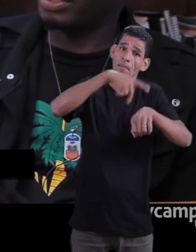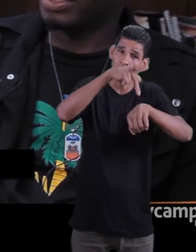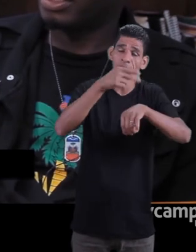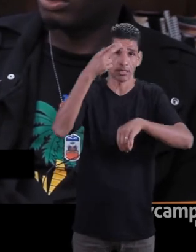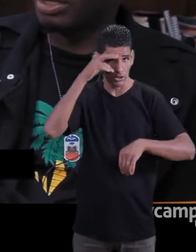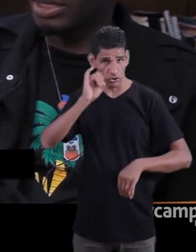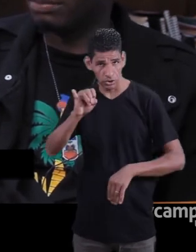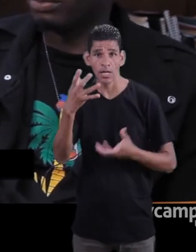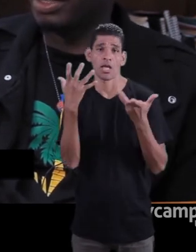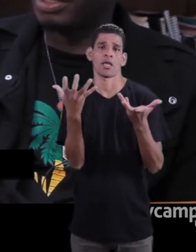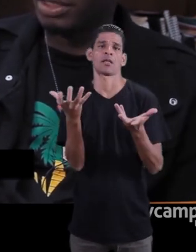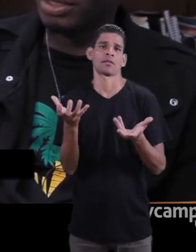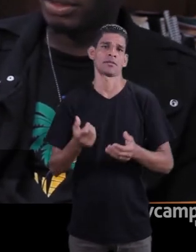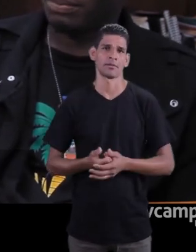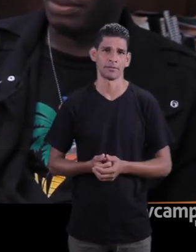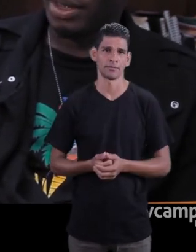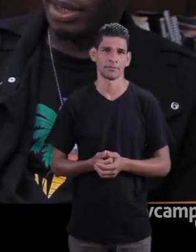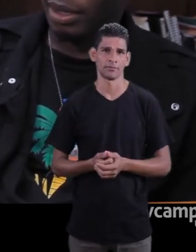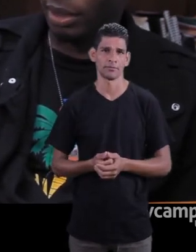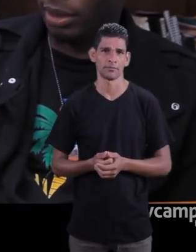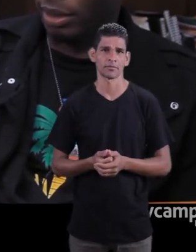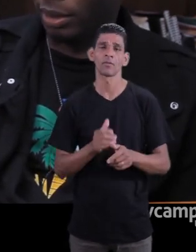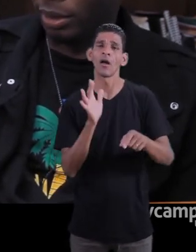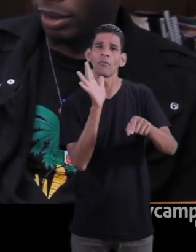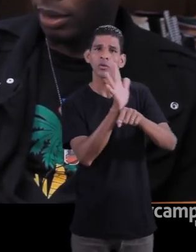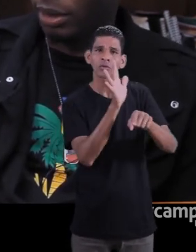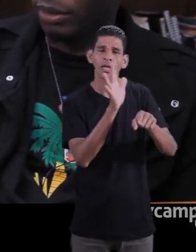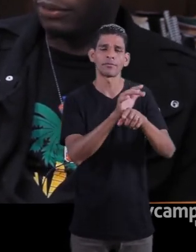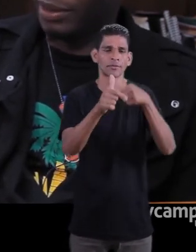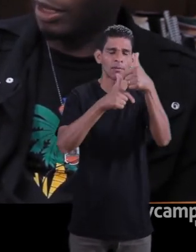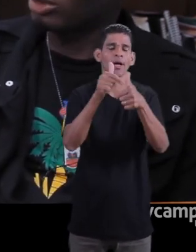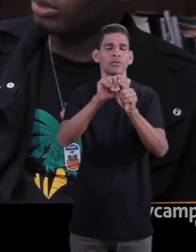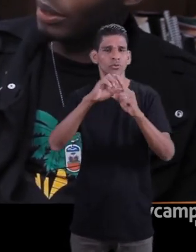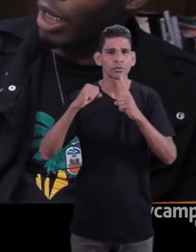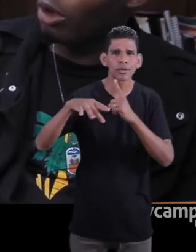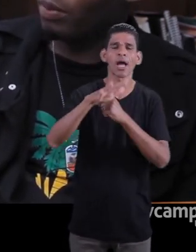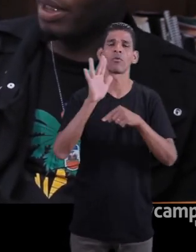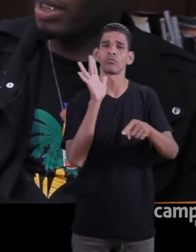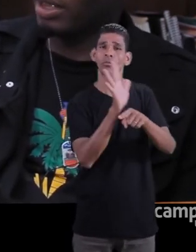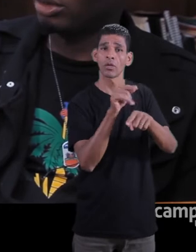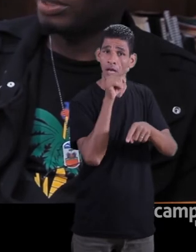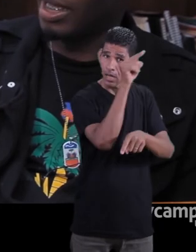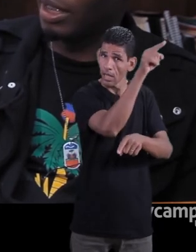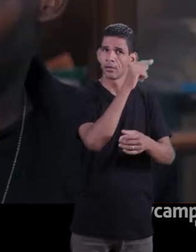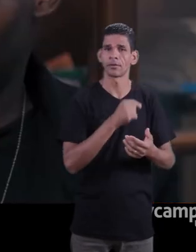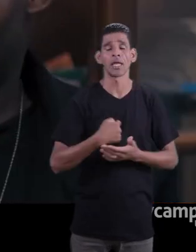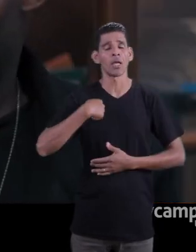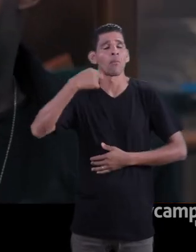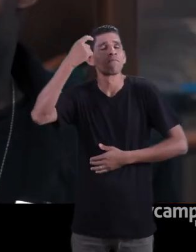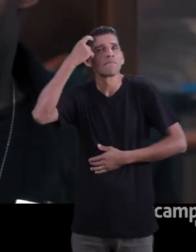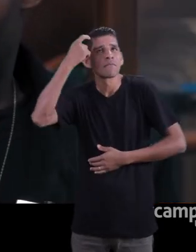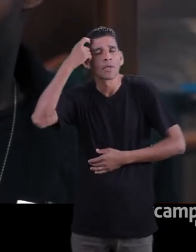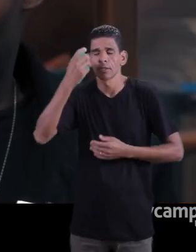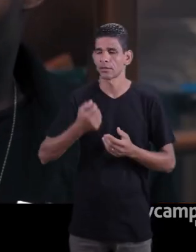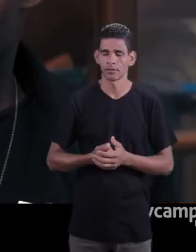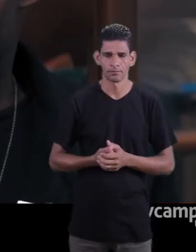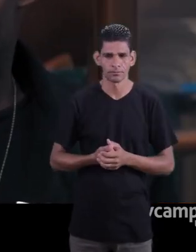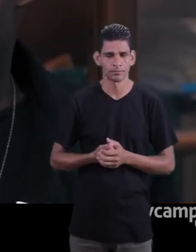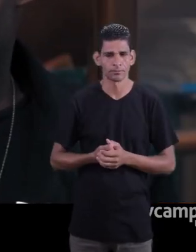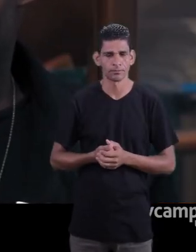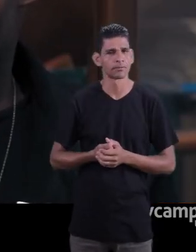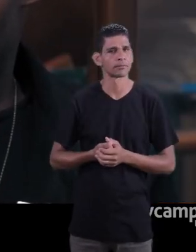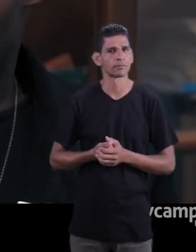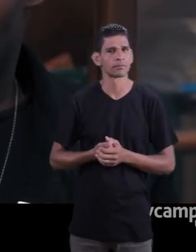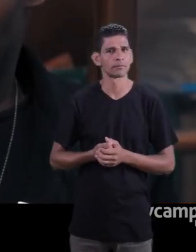objetivo de retornar para o Haiti para fazer ação social, para ajudar, eu